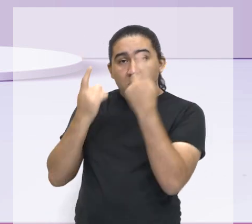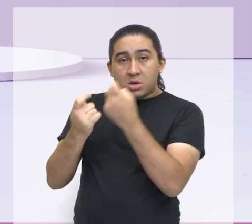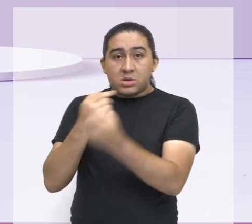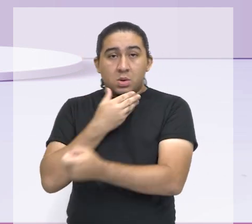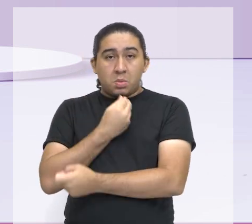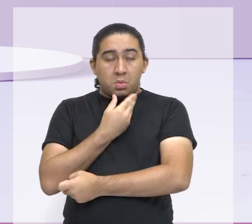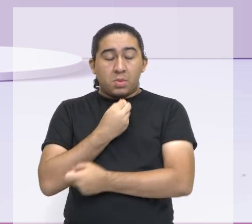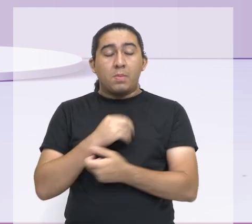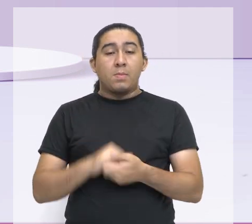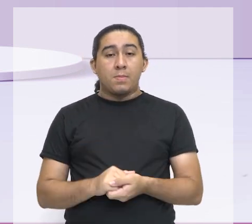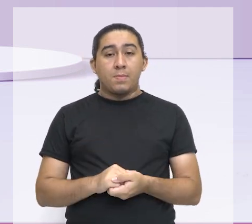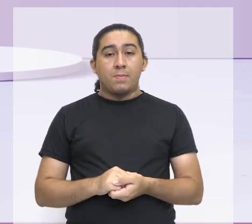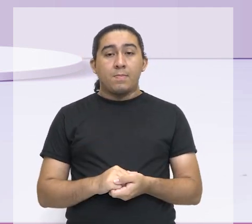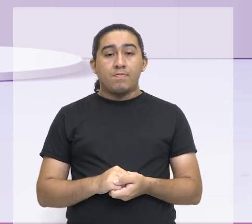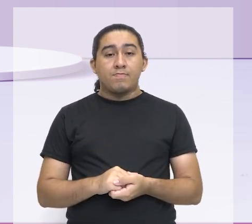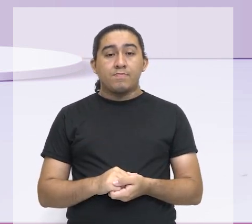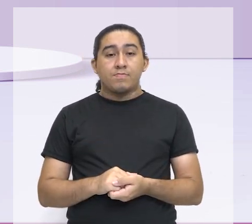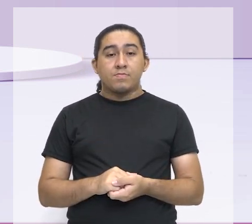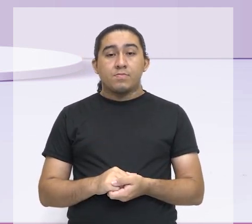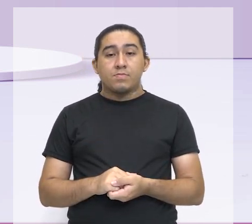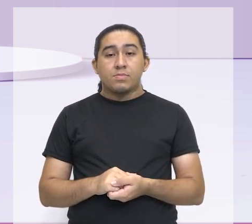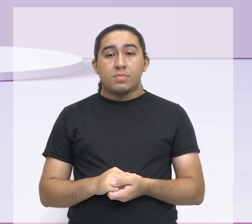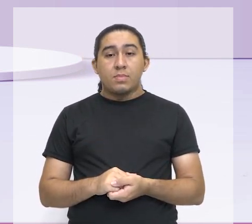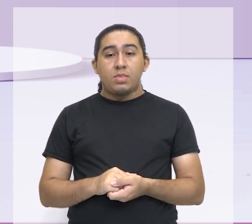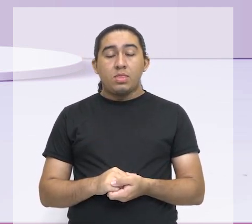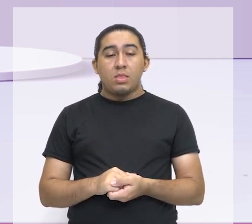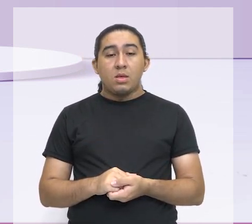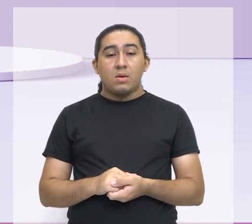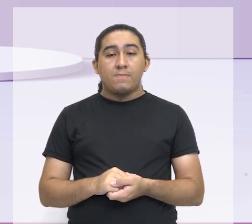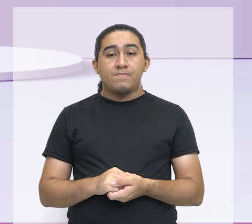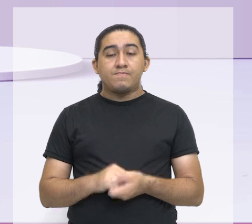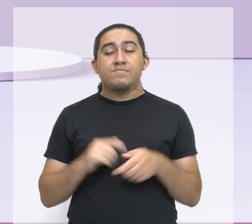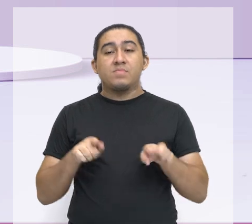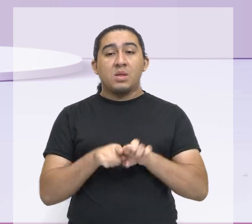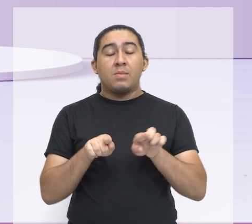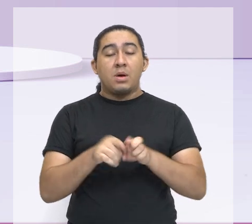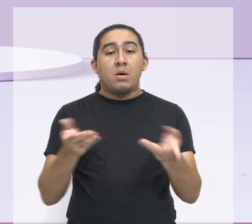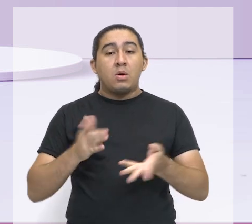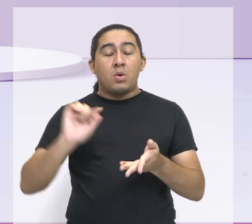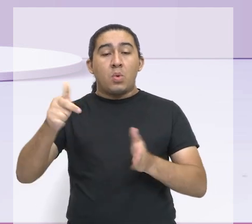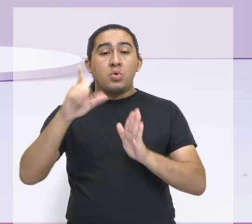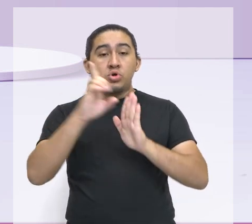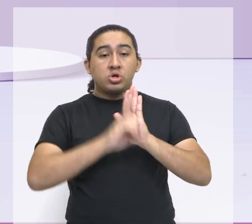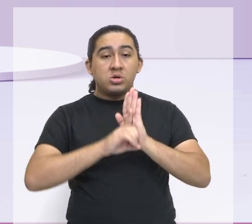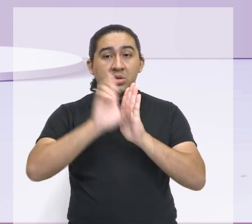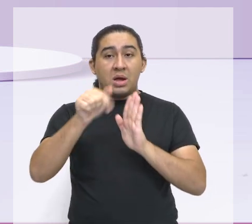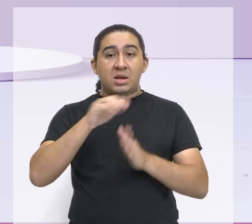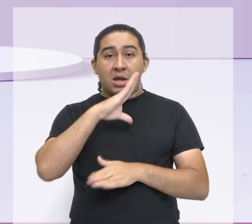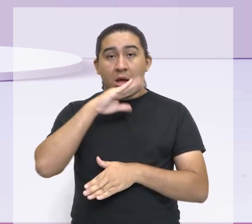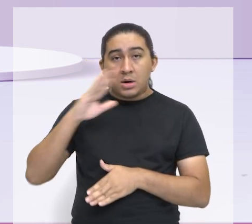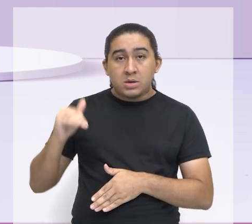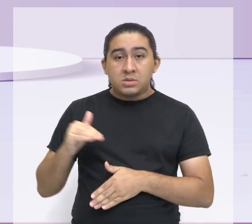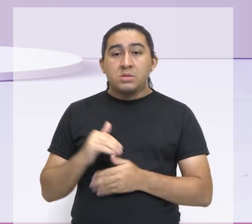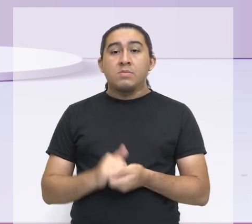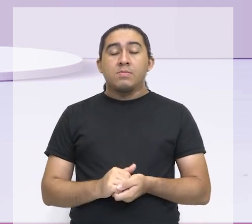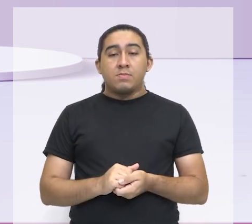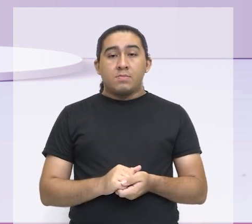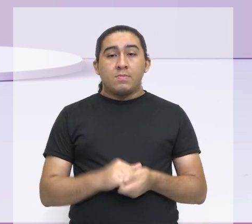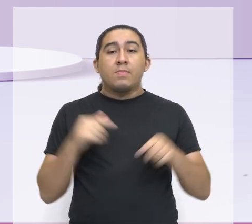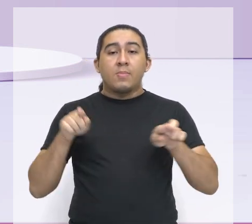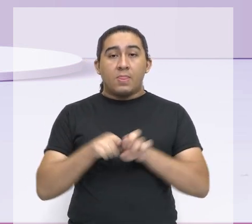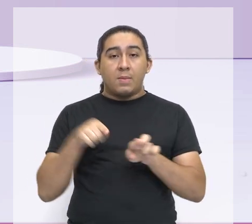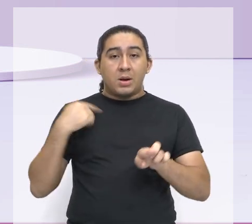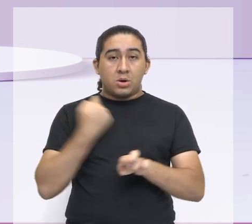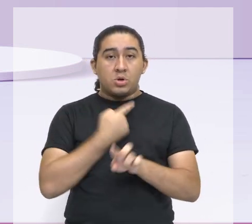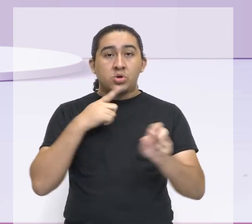tá bom? E também vamos agora olhar especificamente para outro direito, que são os direitos das crianças, que também, na